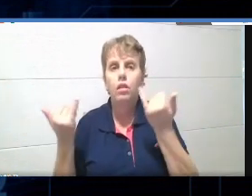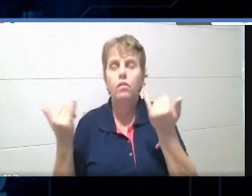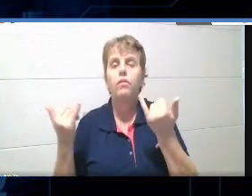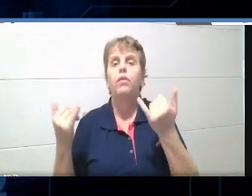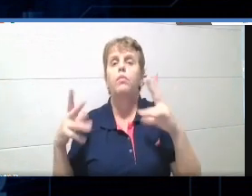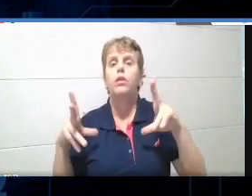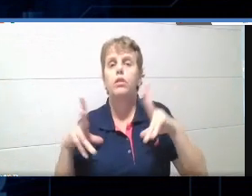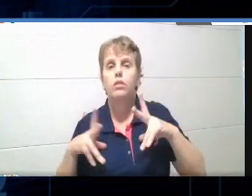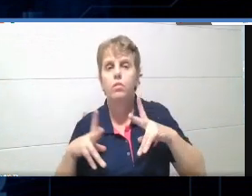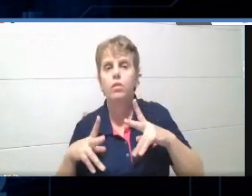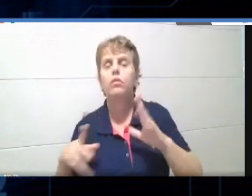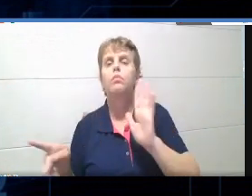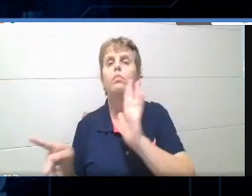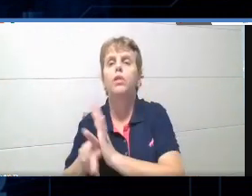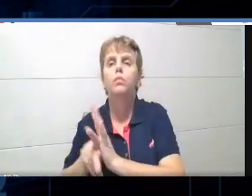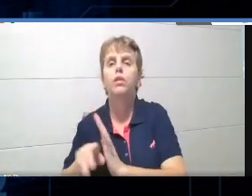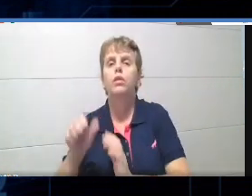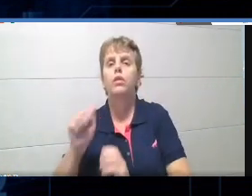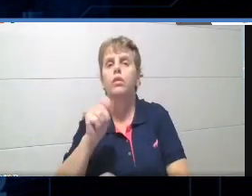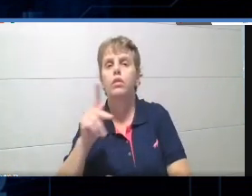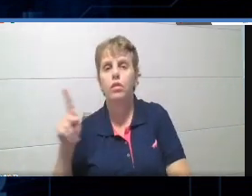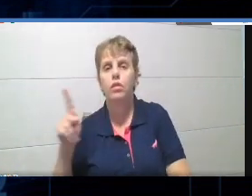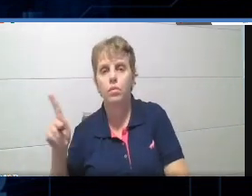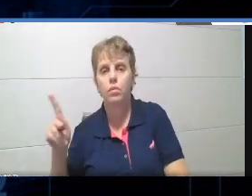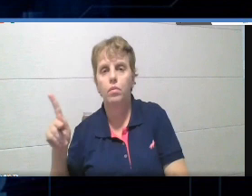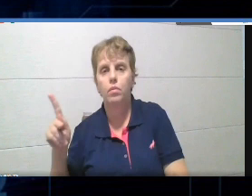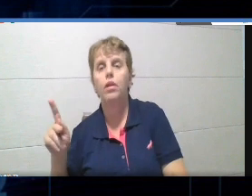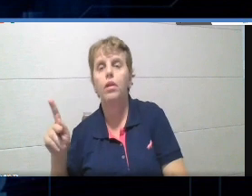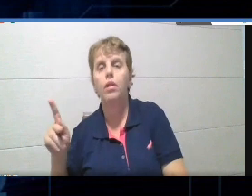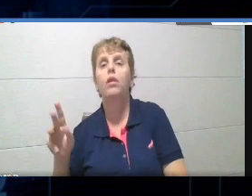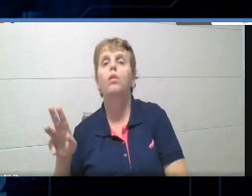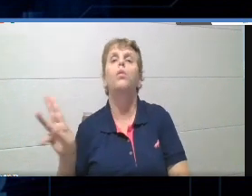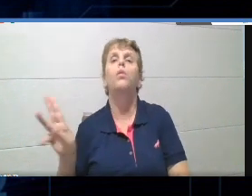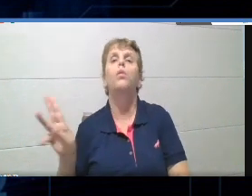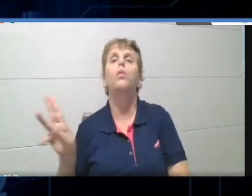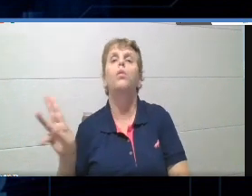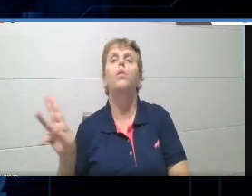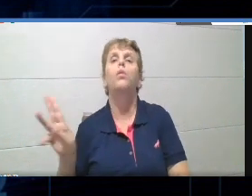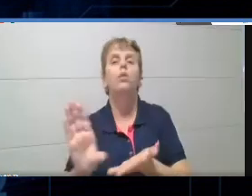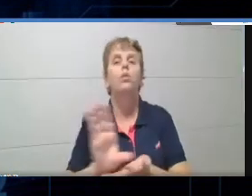tantos aplicativos ou registro de nomes completos nessas plataformas?